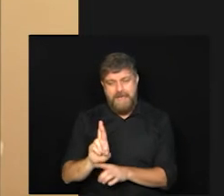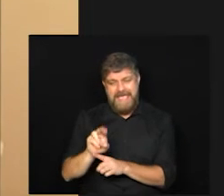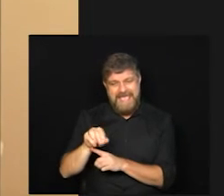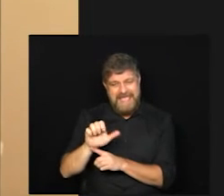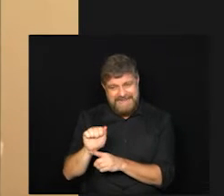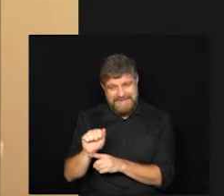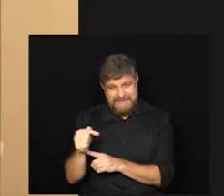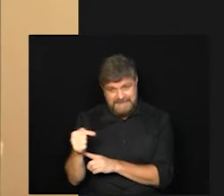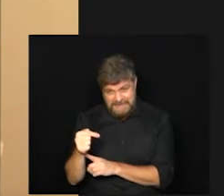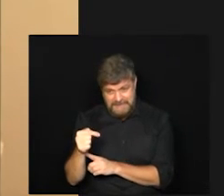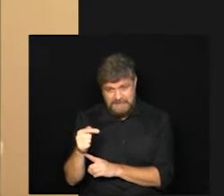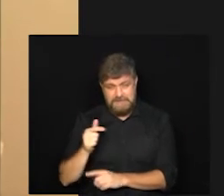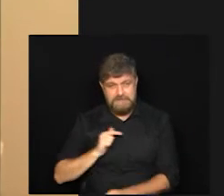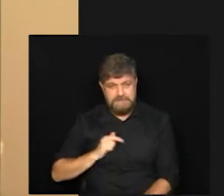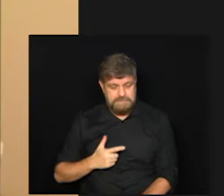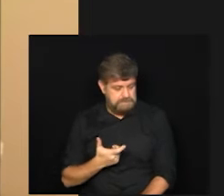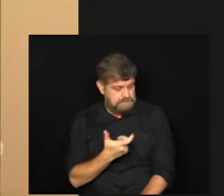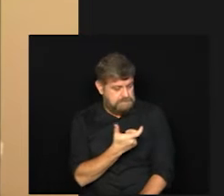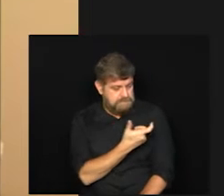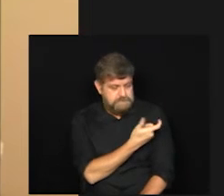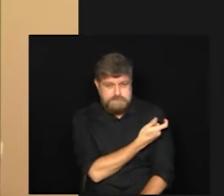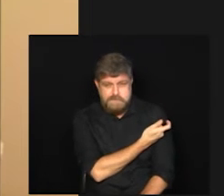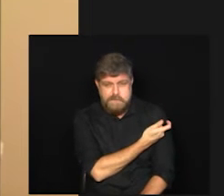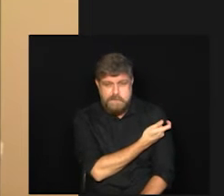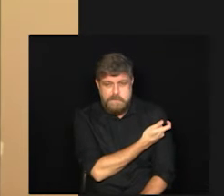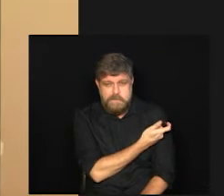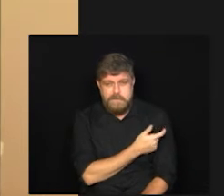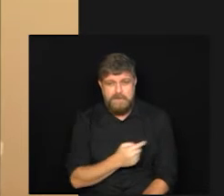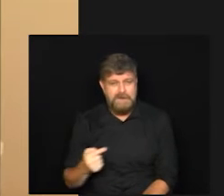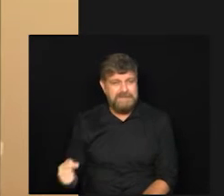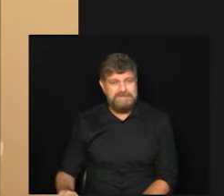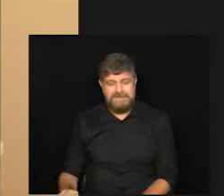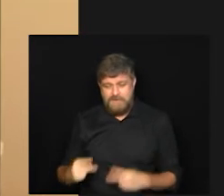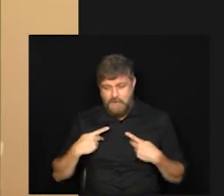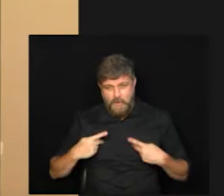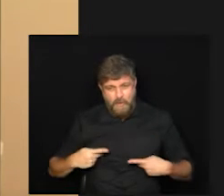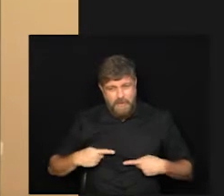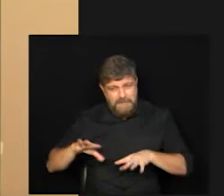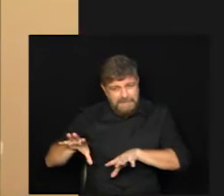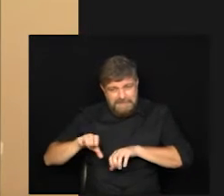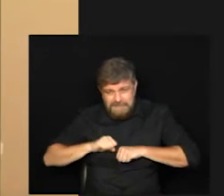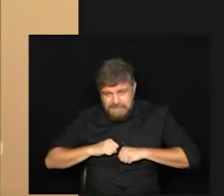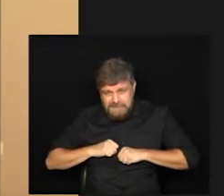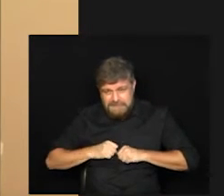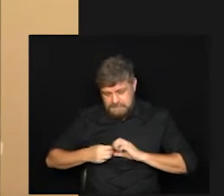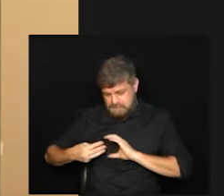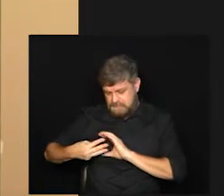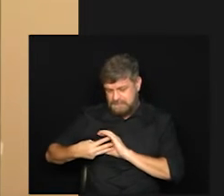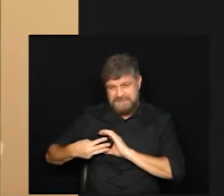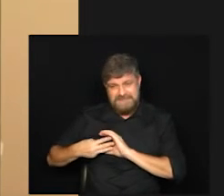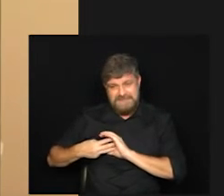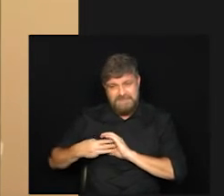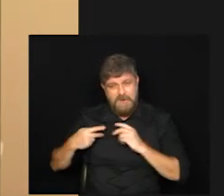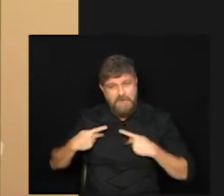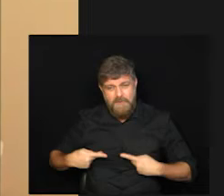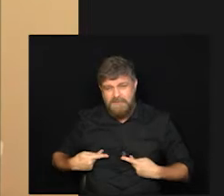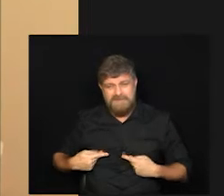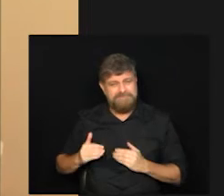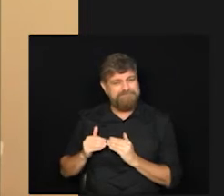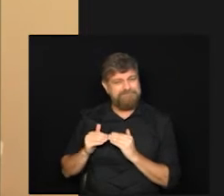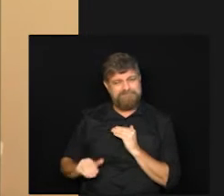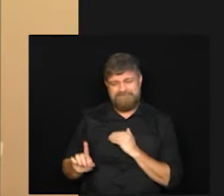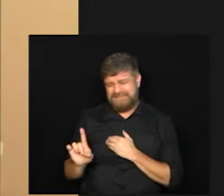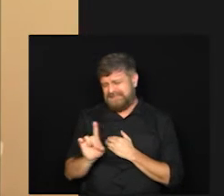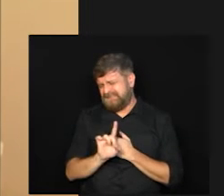vetor de resposta ele não é incorporado no citoplasma das nossas células ele